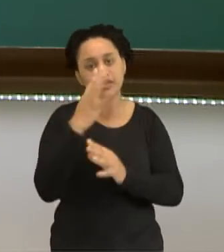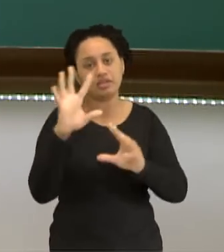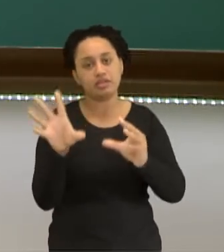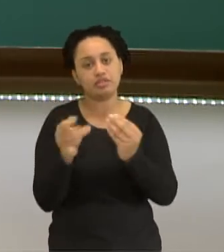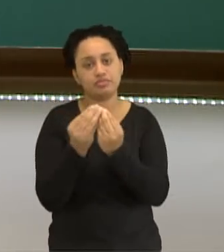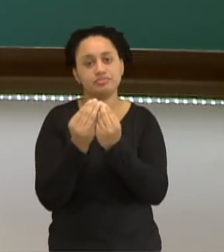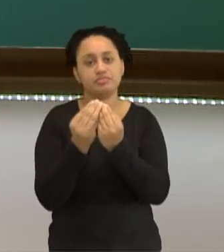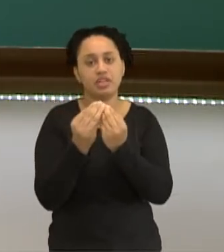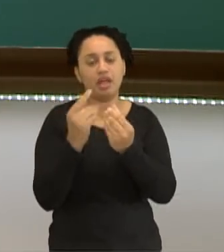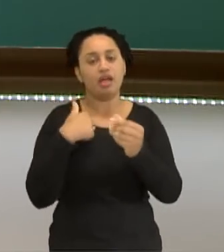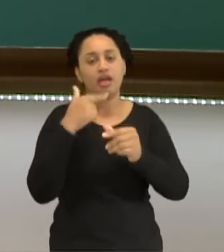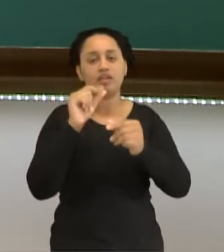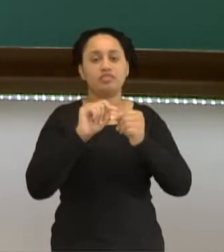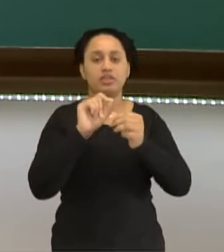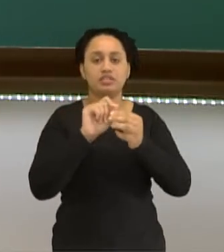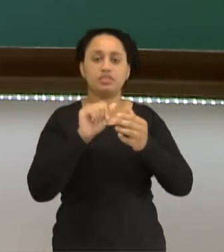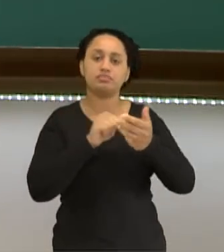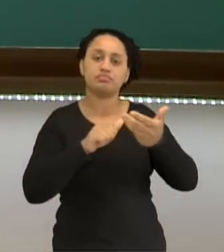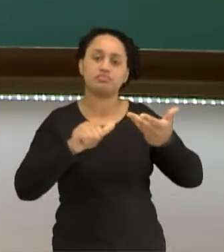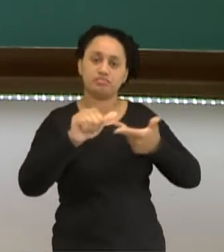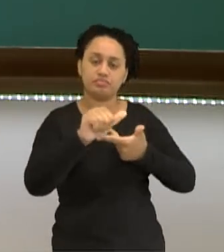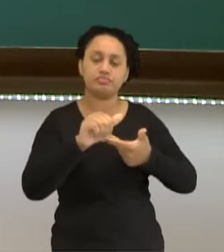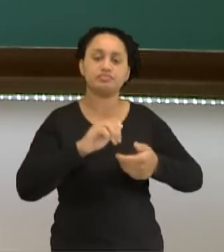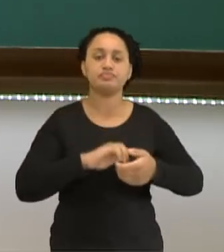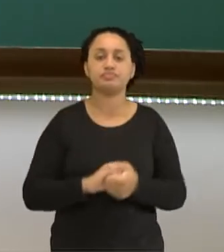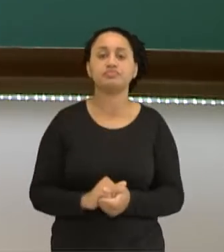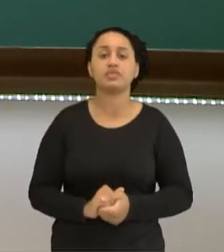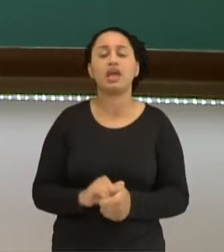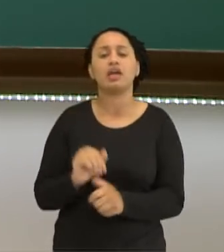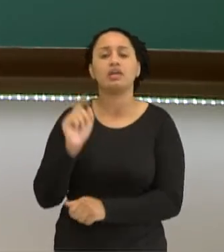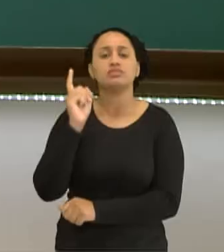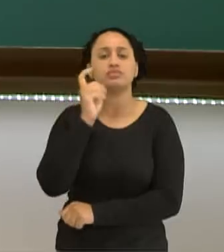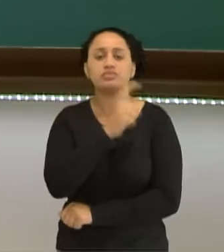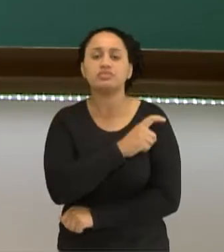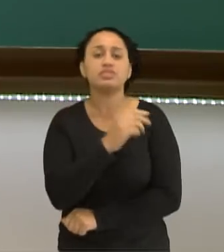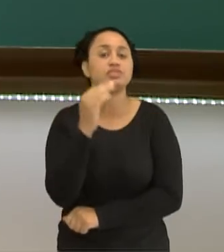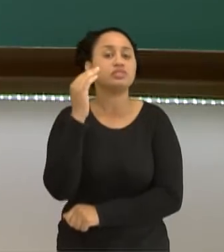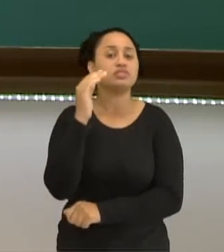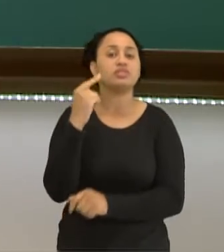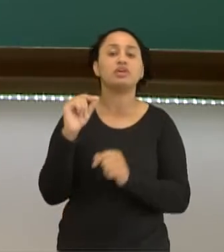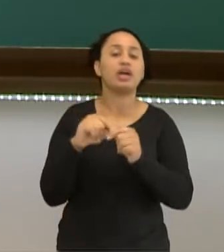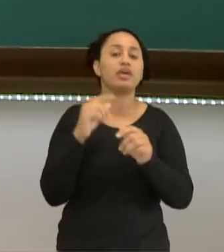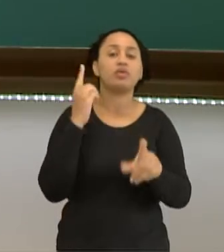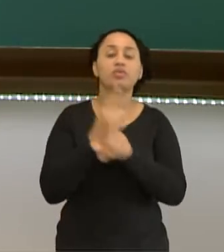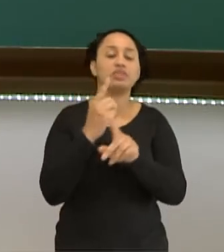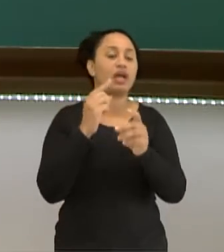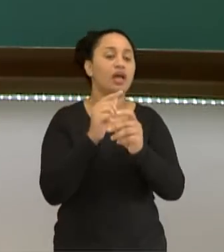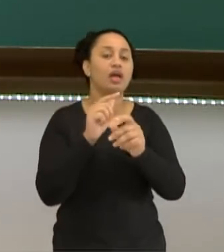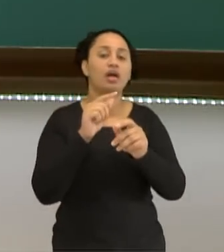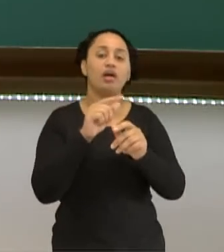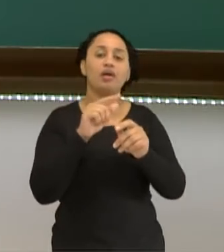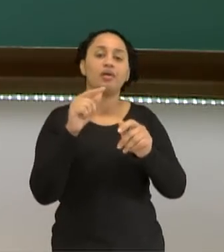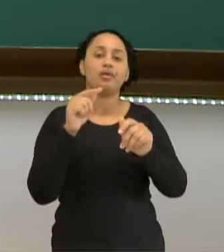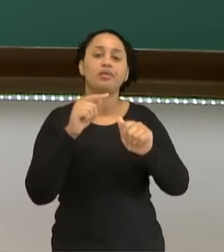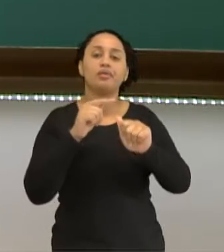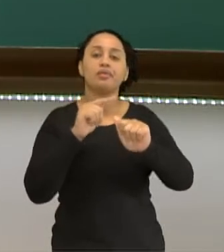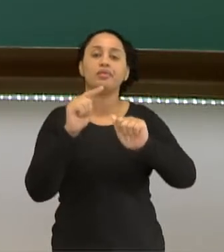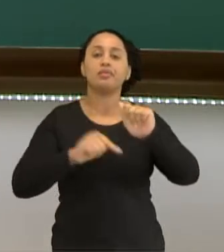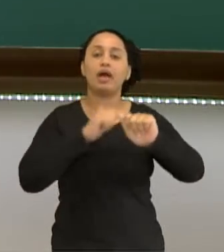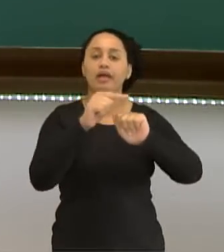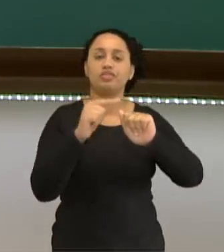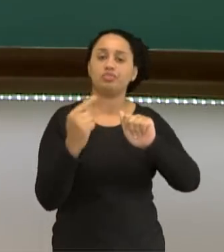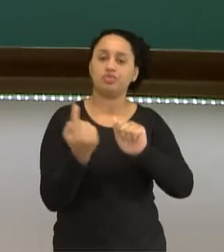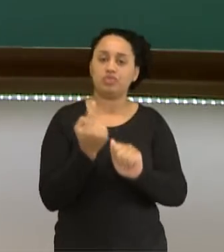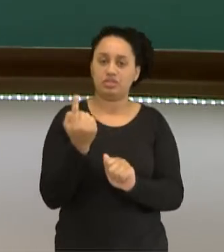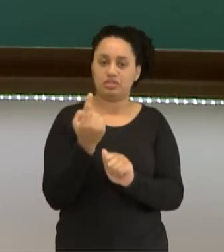formar substâncias. Dificilmente vocês vão encontrar um átomo isolado por aí na natureza. Ah, encontrei um oxigênio,